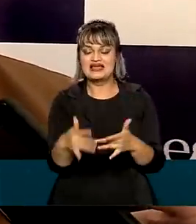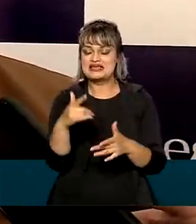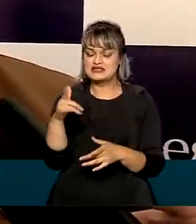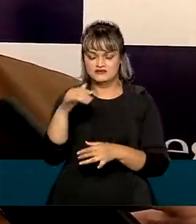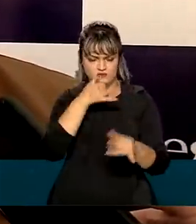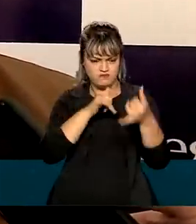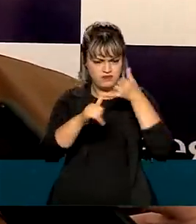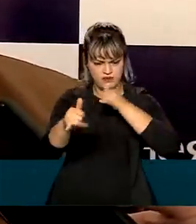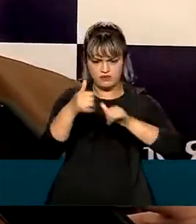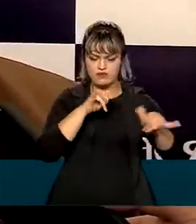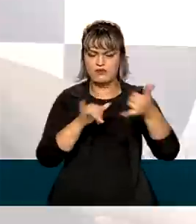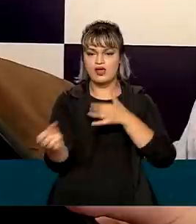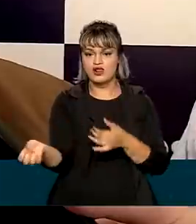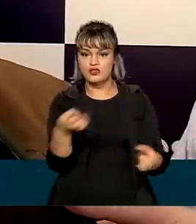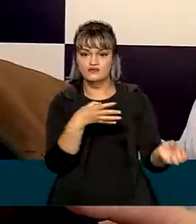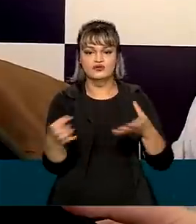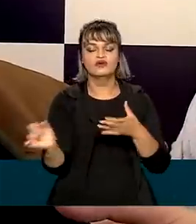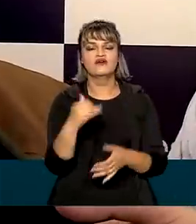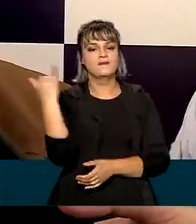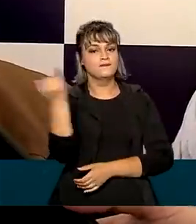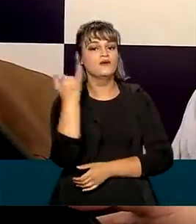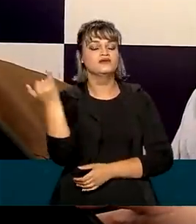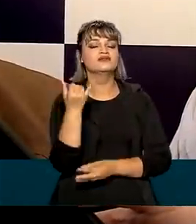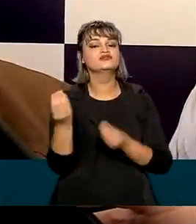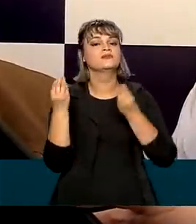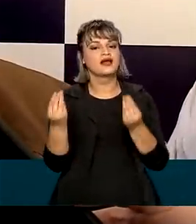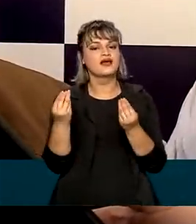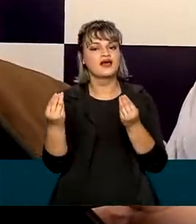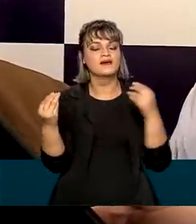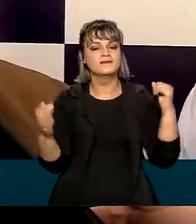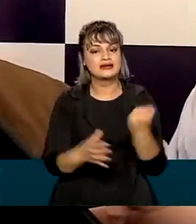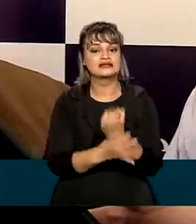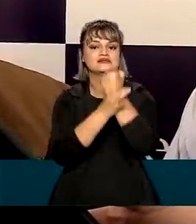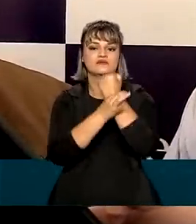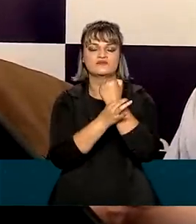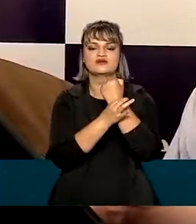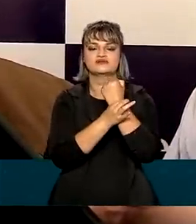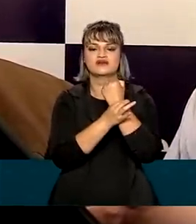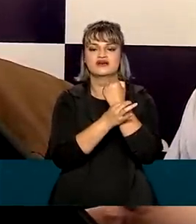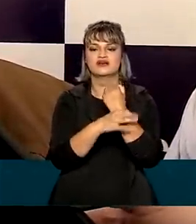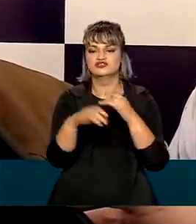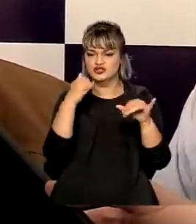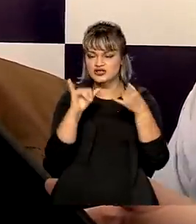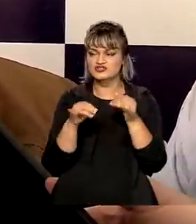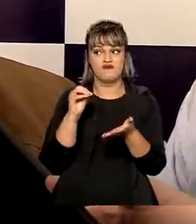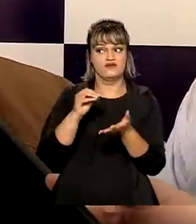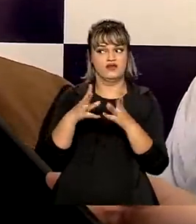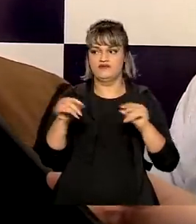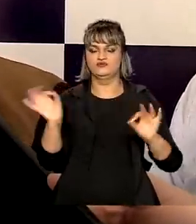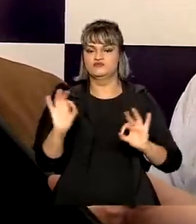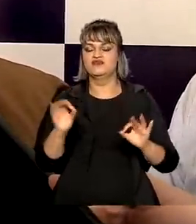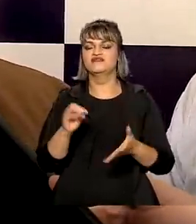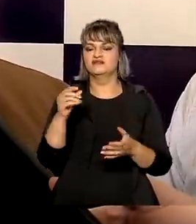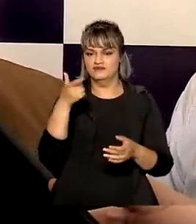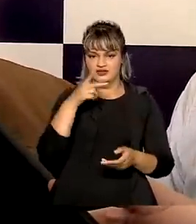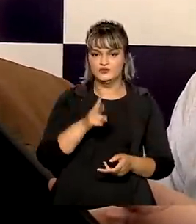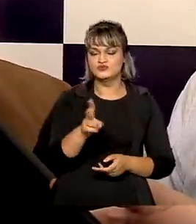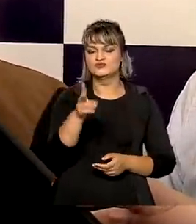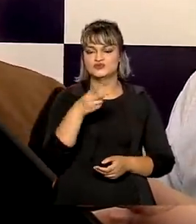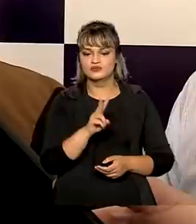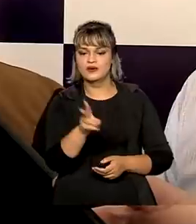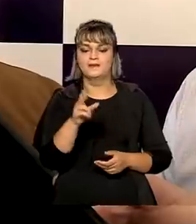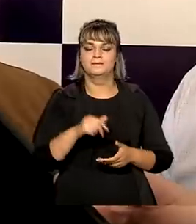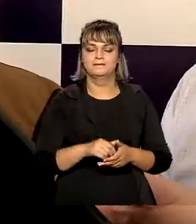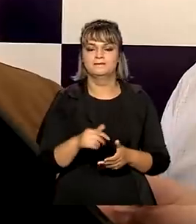para que nós possamos ter a segurança energética necessário ao fornecimento